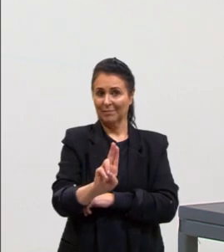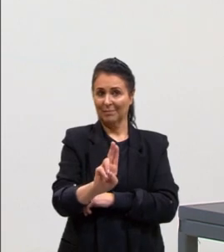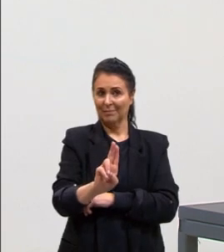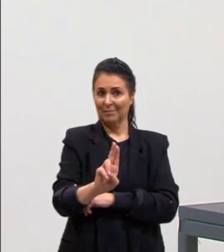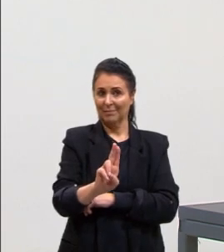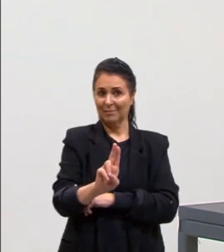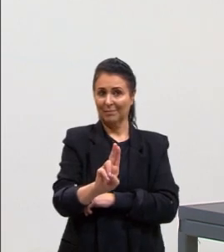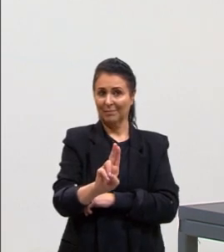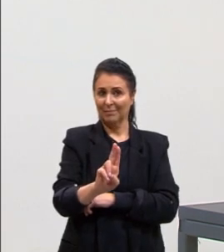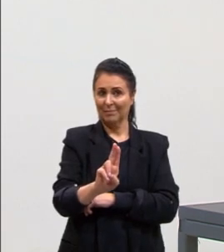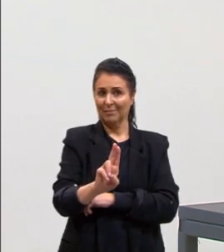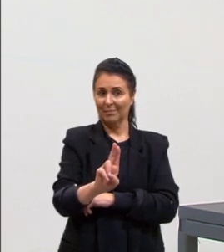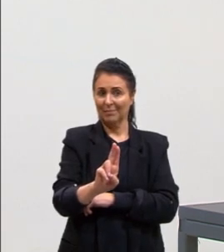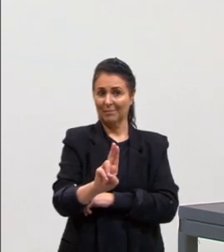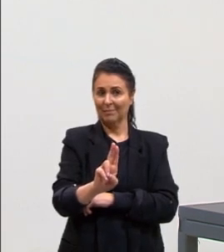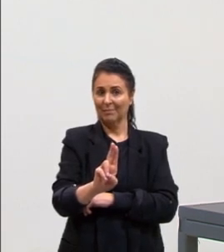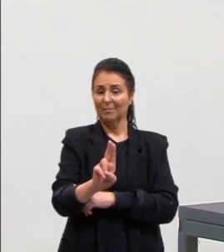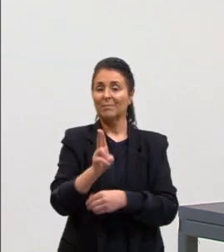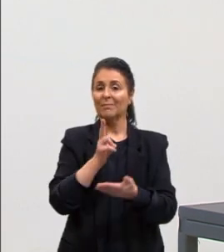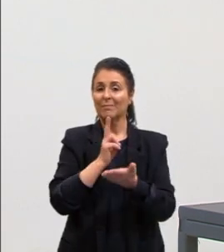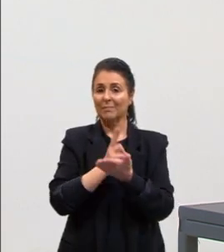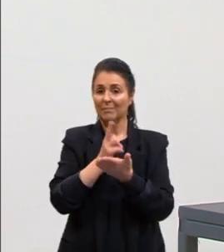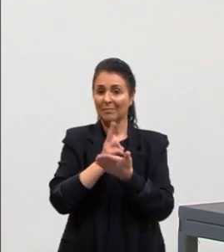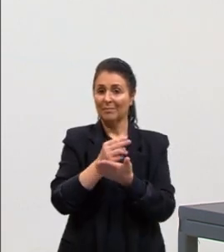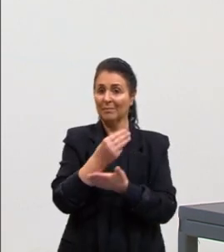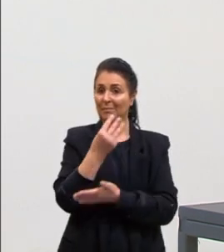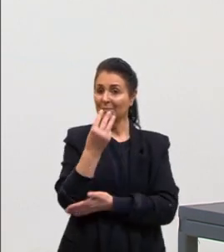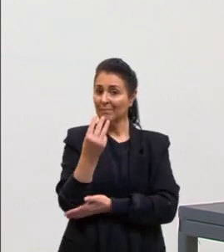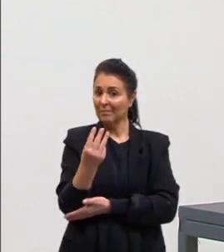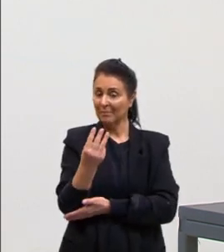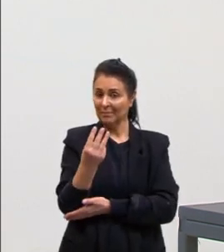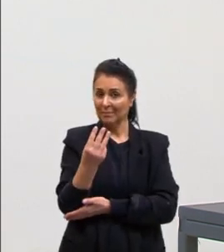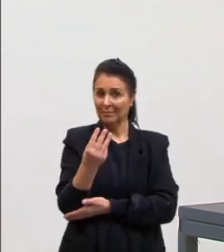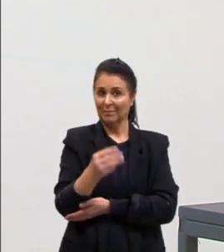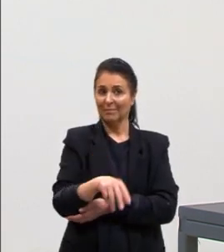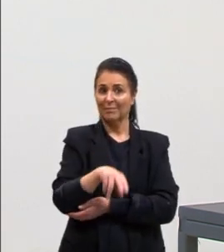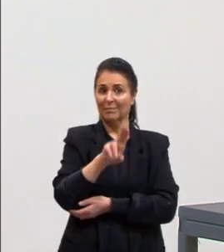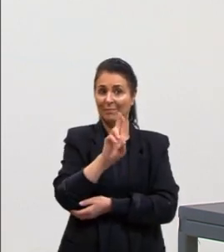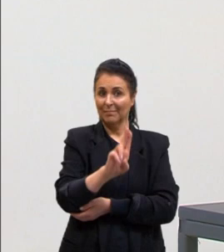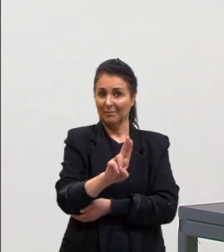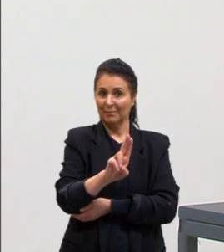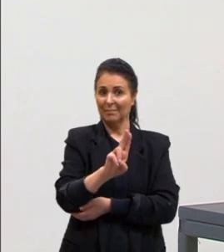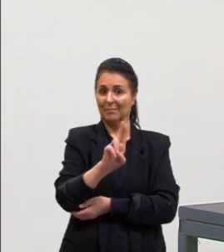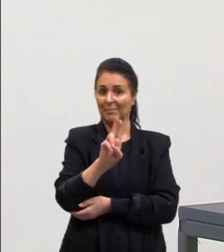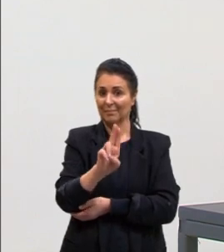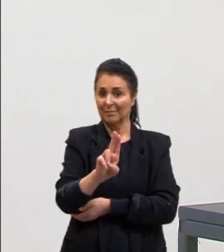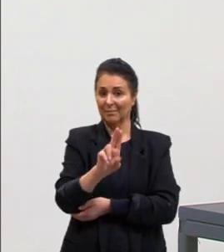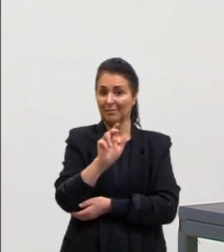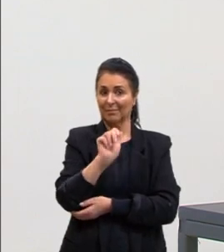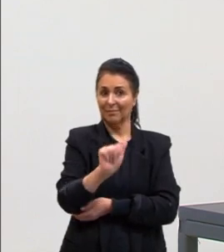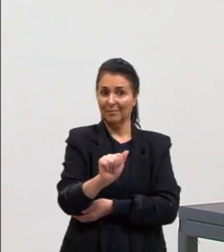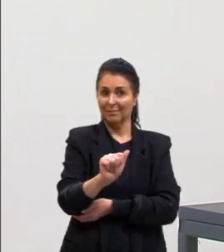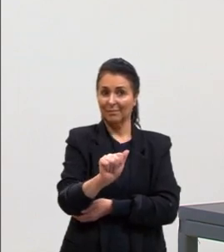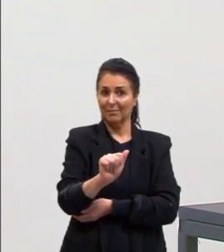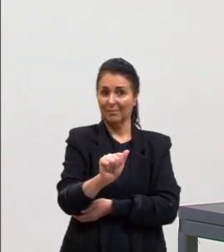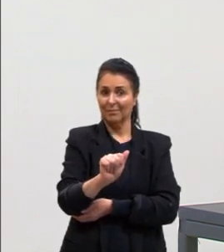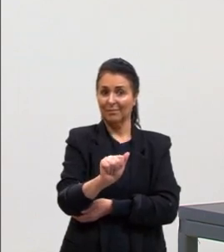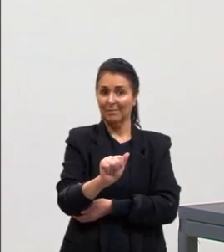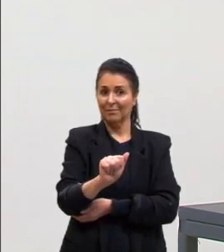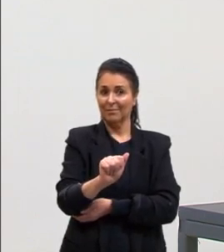puxa os outros aqui, sempre tem que ser três, tá? U, U, A. Puxou, tá?